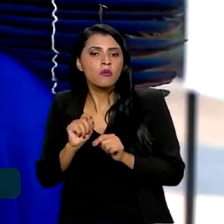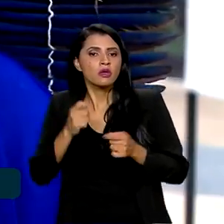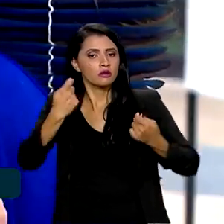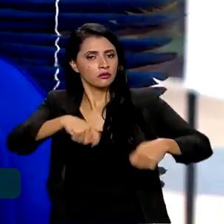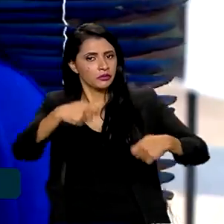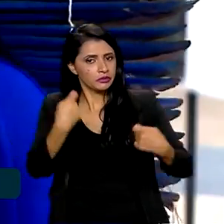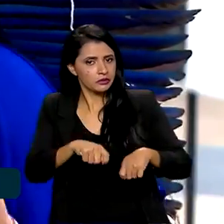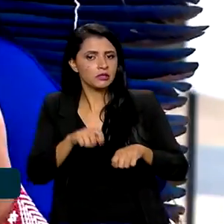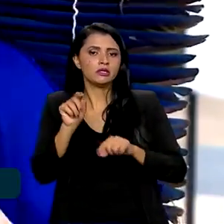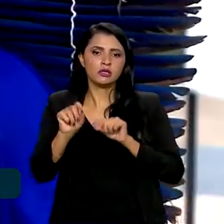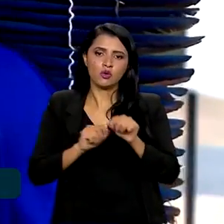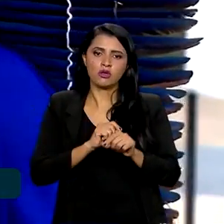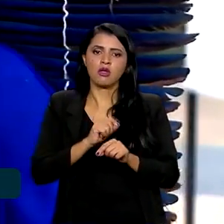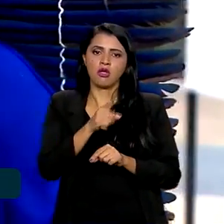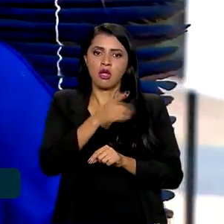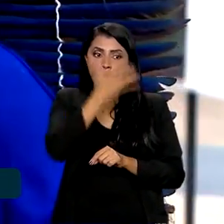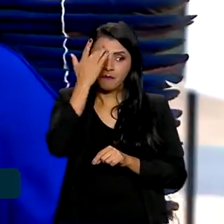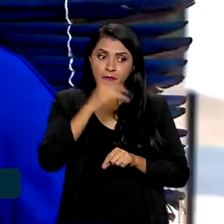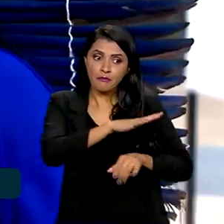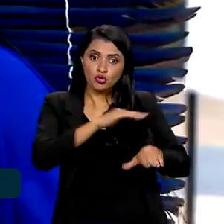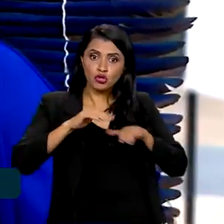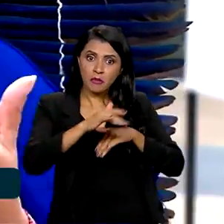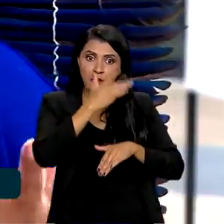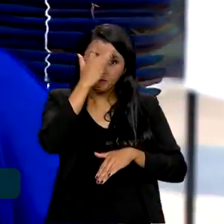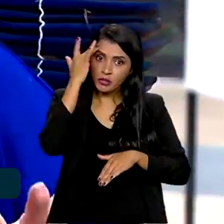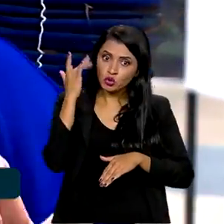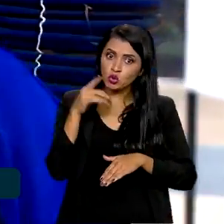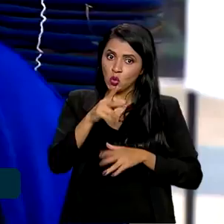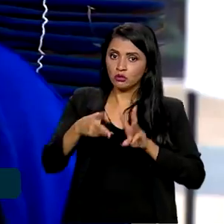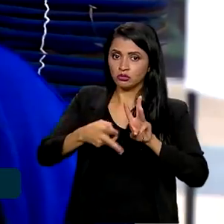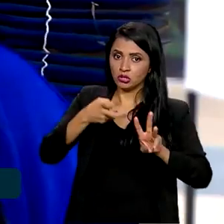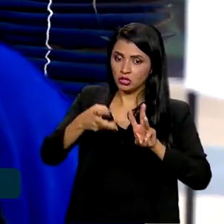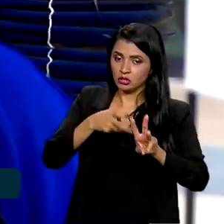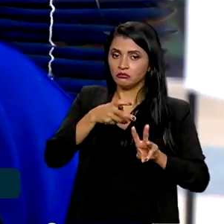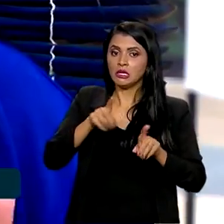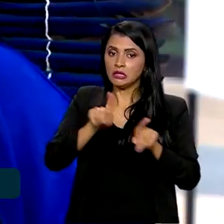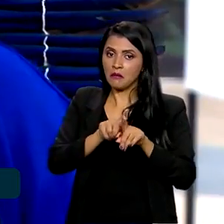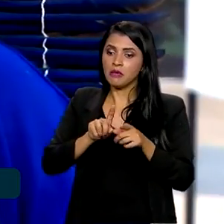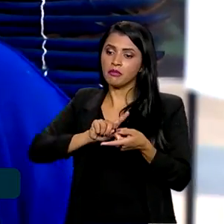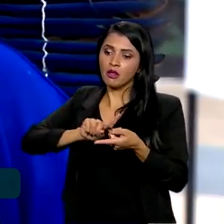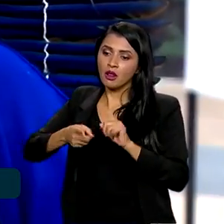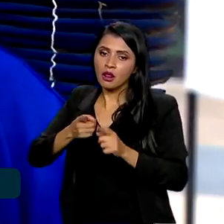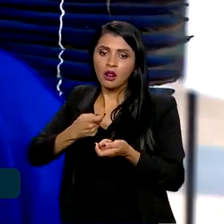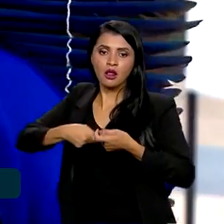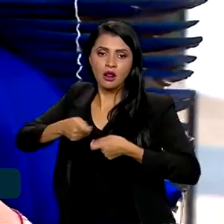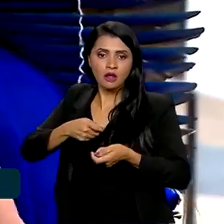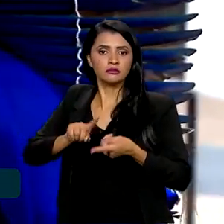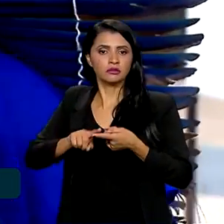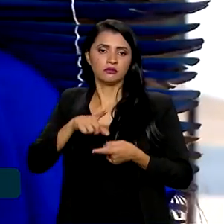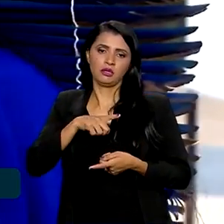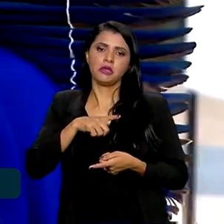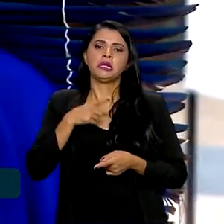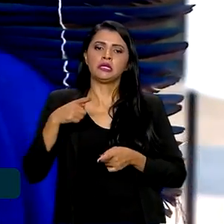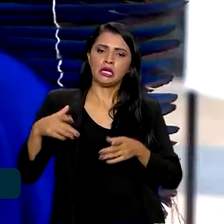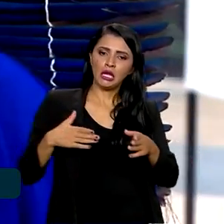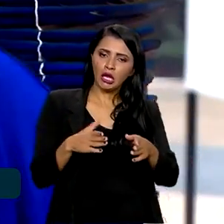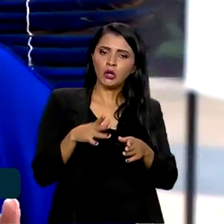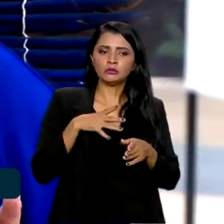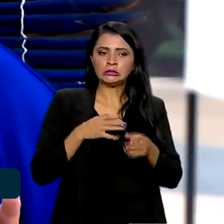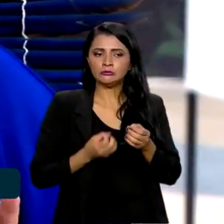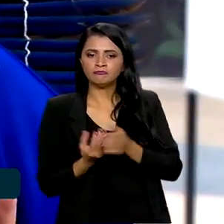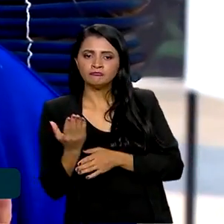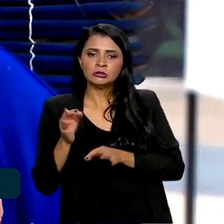de aumentar as vozes indígenas também como negociadores. Eu acho que tem um caminho sendo construído.